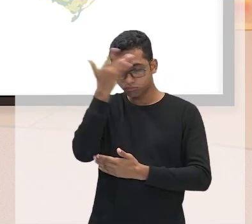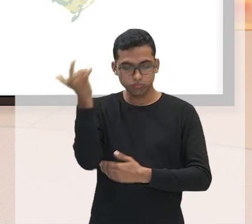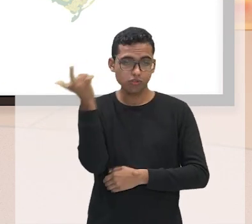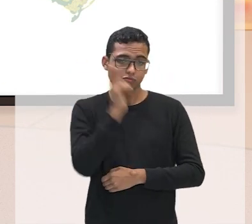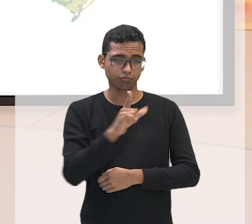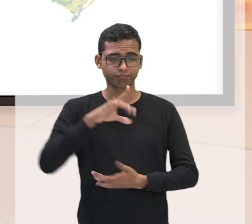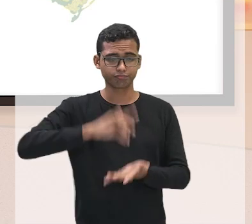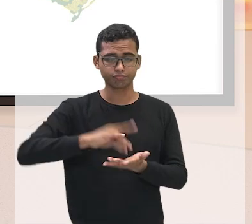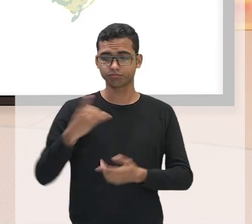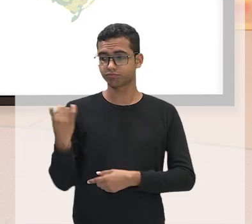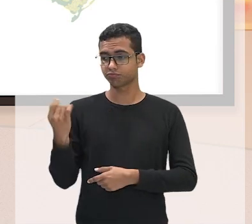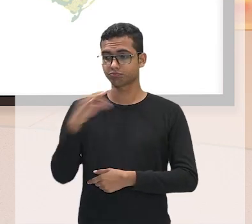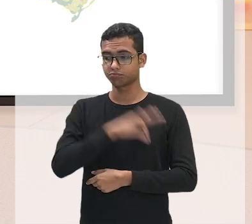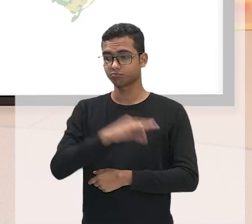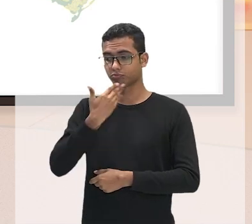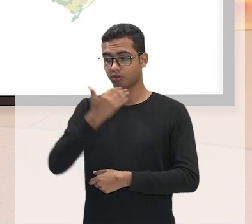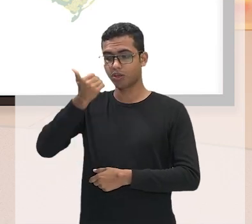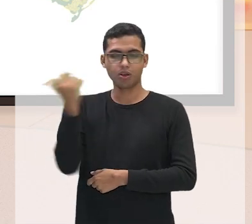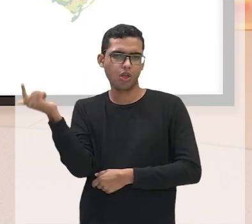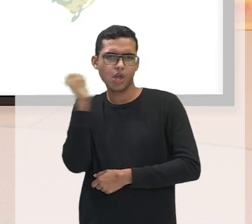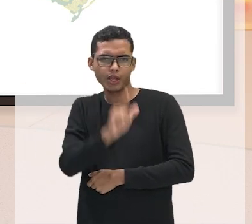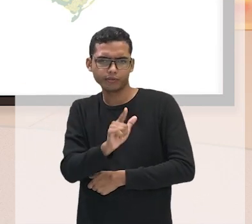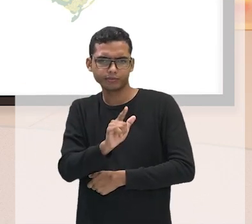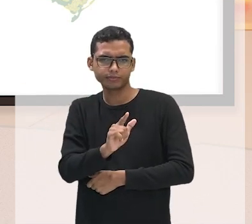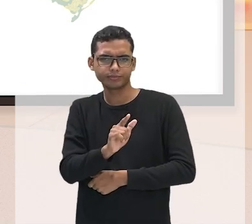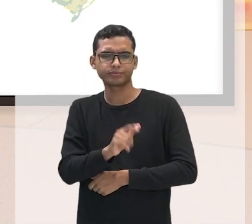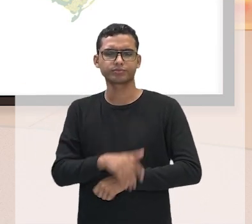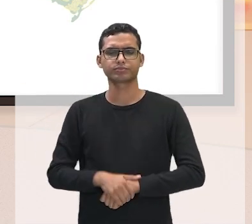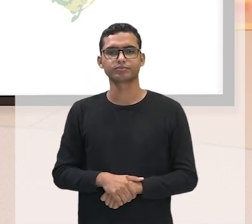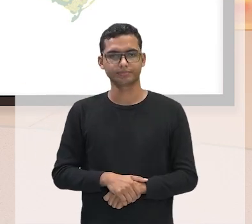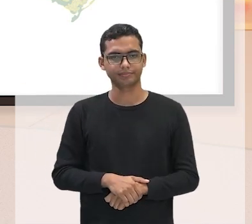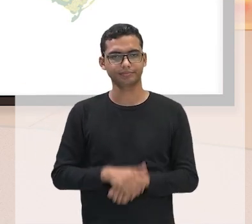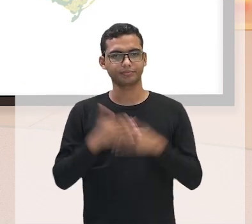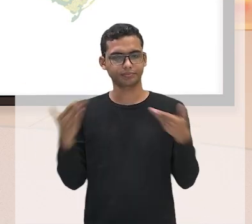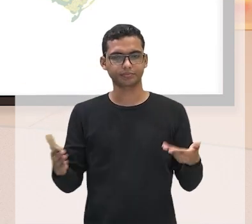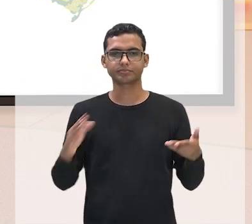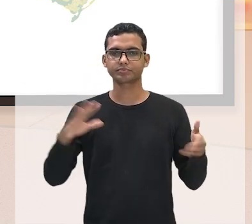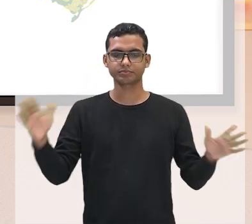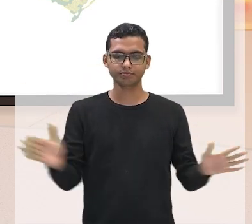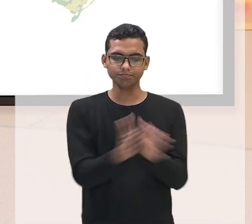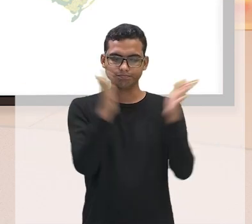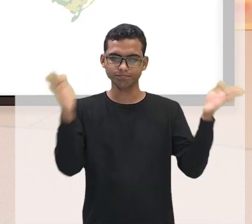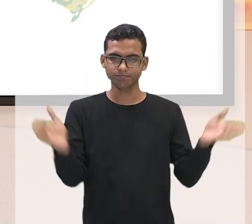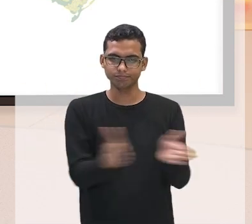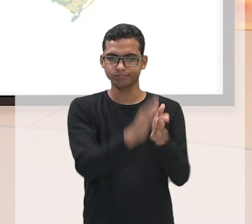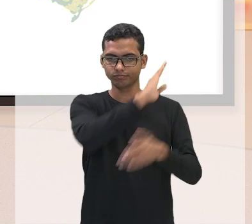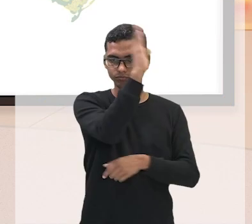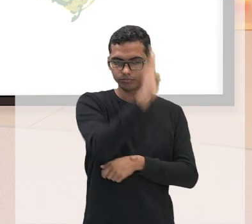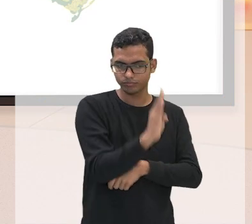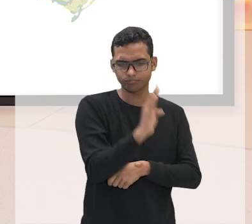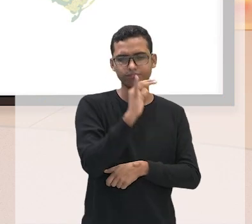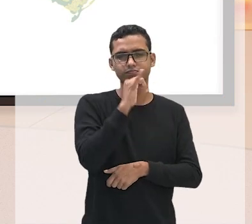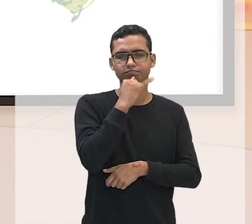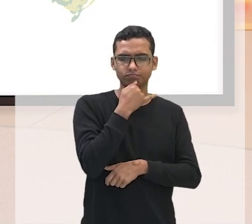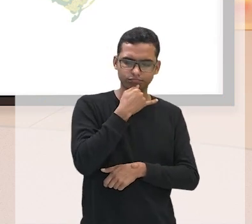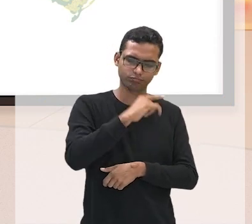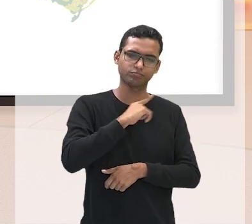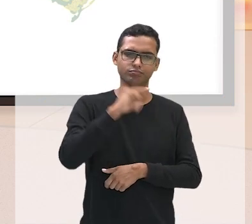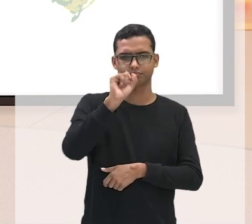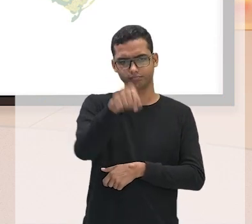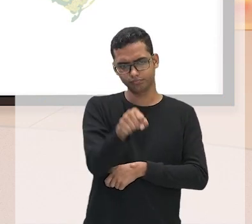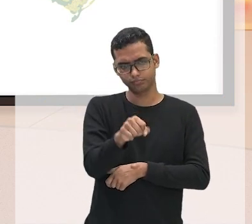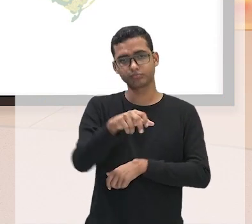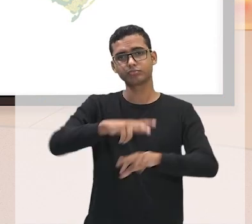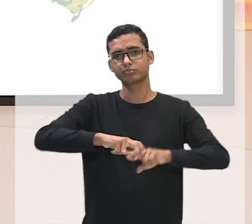gente que não tem acesso mesmo a nada, praticamente nada. Então, pobreza no Brasil ainda existe, infelizmente, por conta daquela